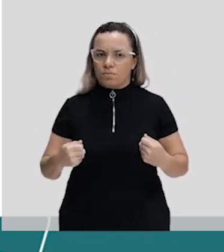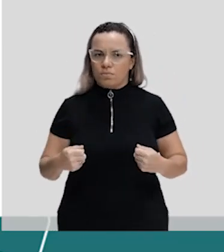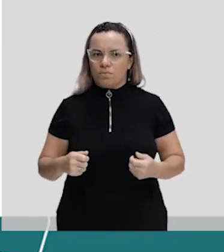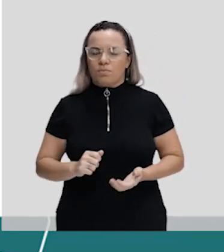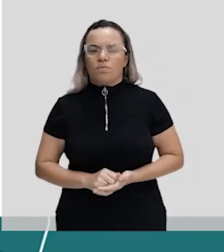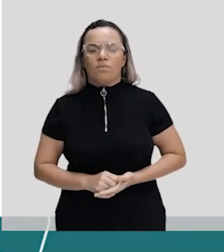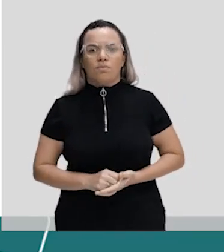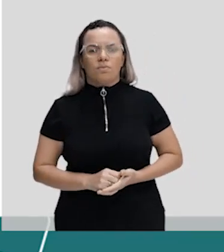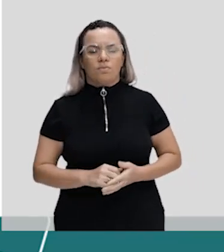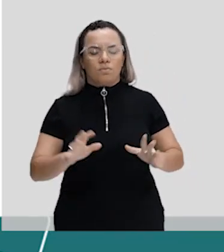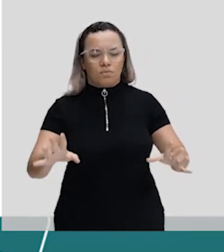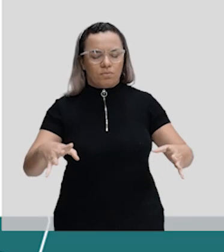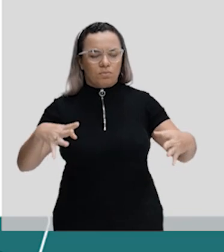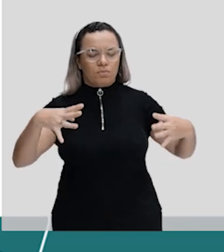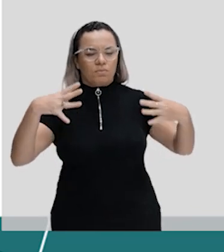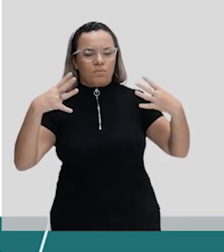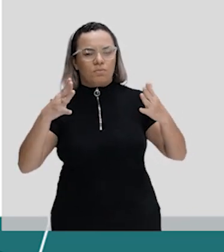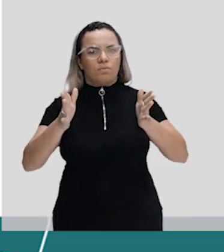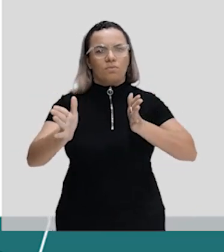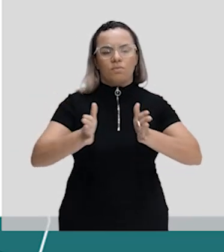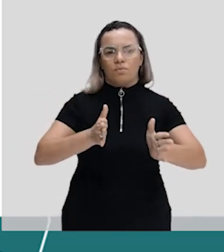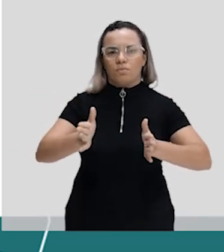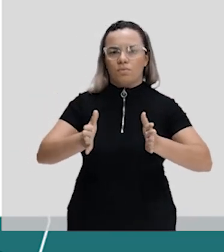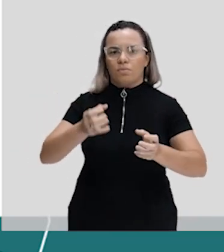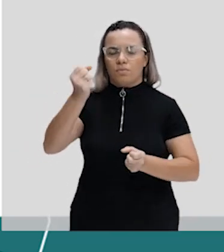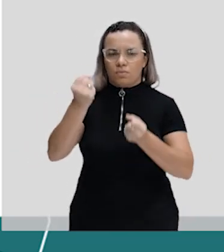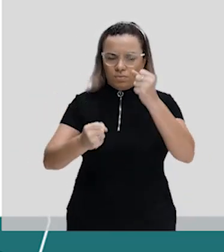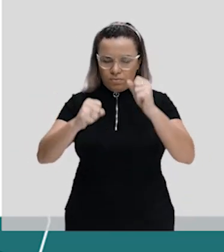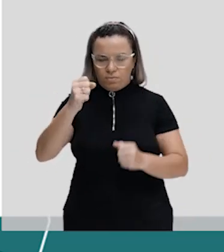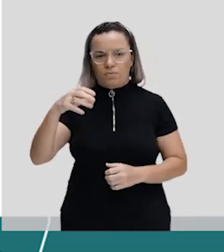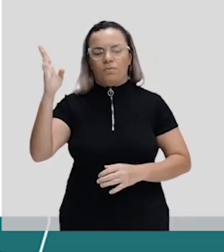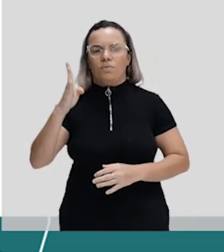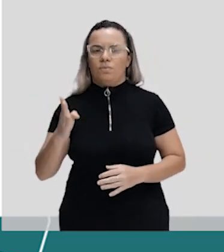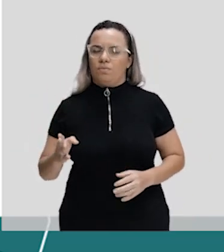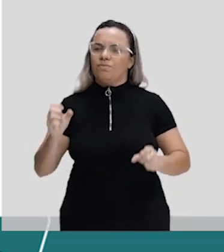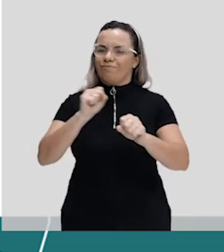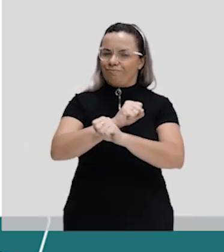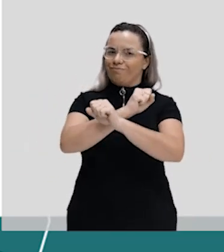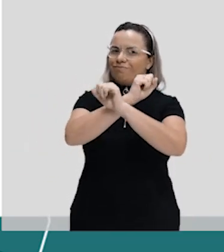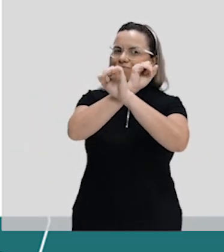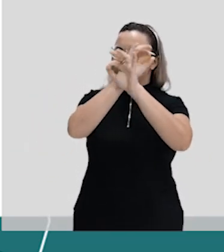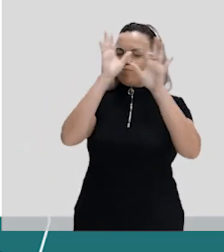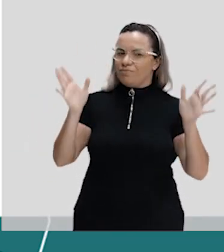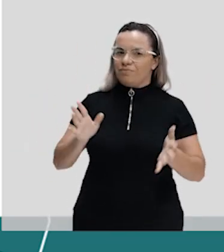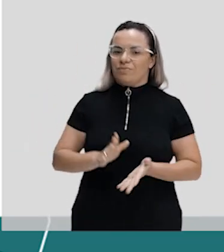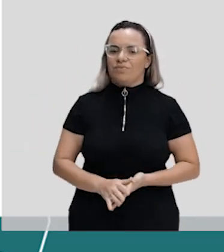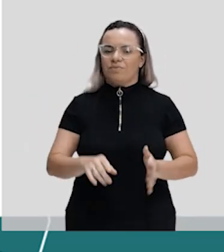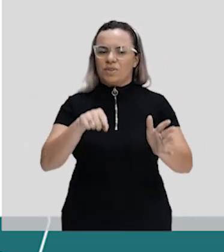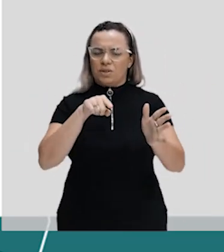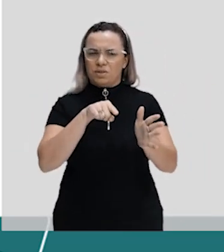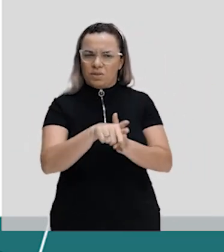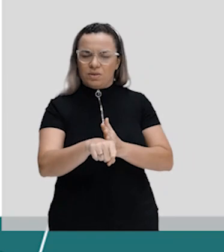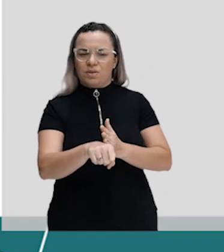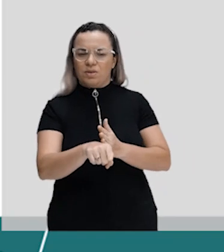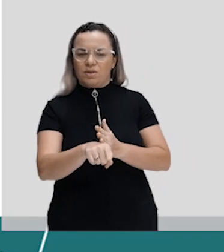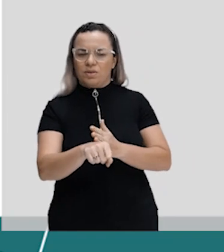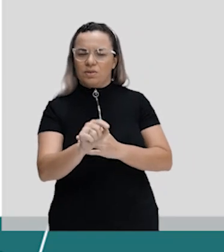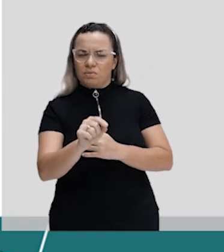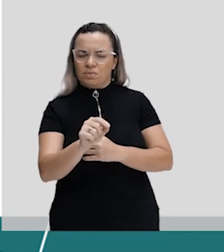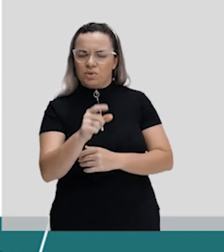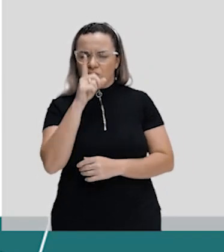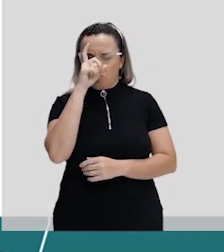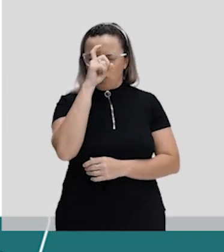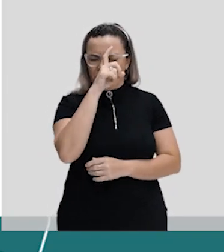atento às principais fases da industrialização brasileira e, é claro, as pegadinhas. Pra que na hora da tua prova tu chegue lá e